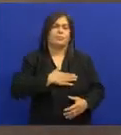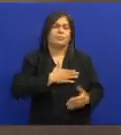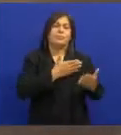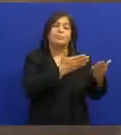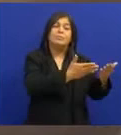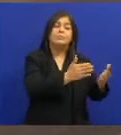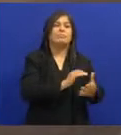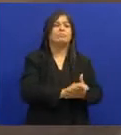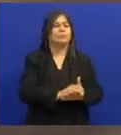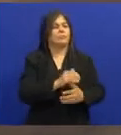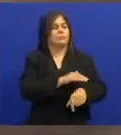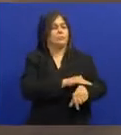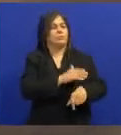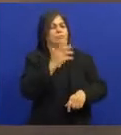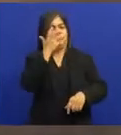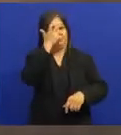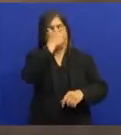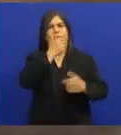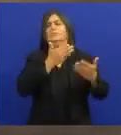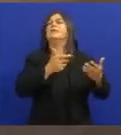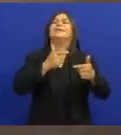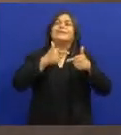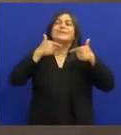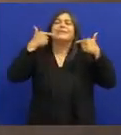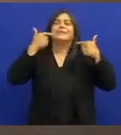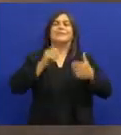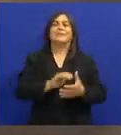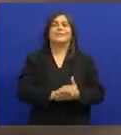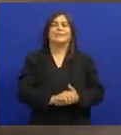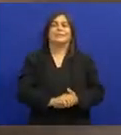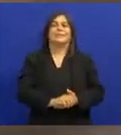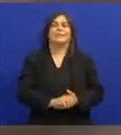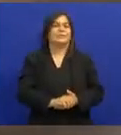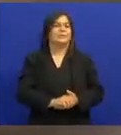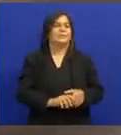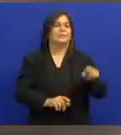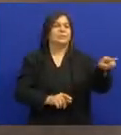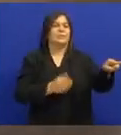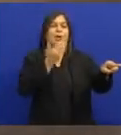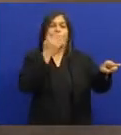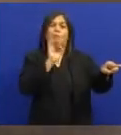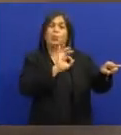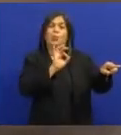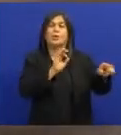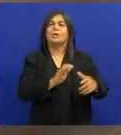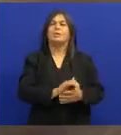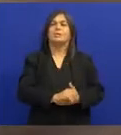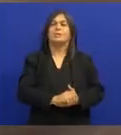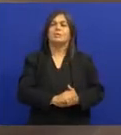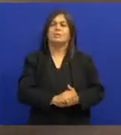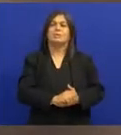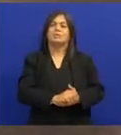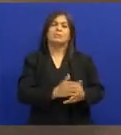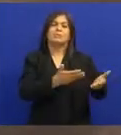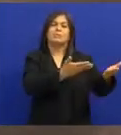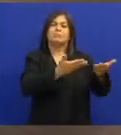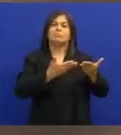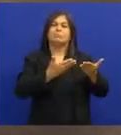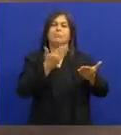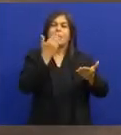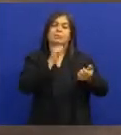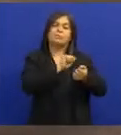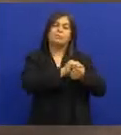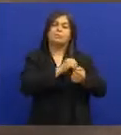Gostei muito de você Você é uma morena muito simpática E eu sei que você não jantou até agora E quero